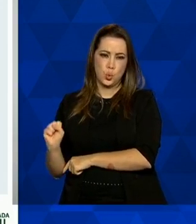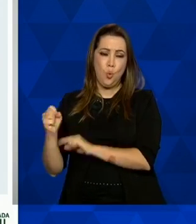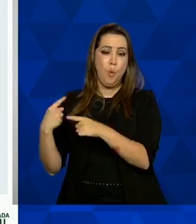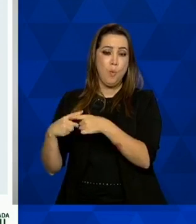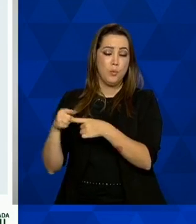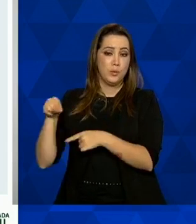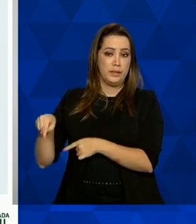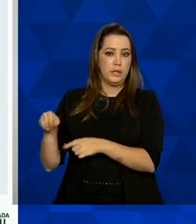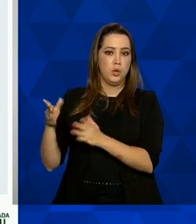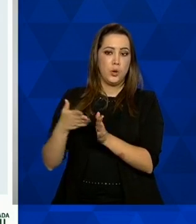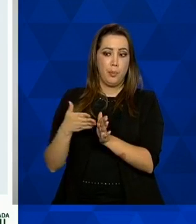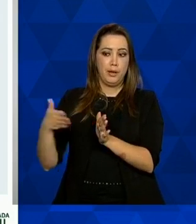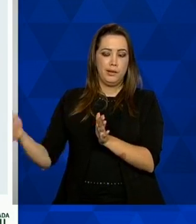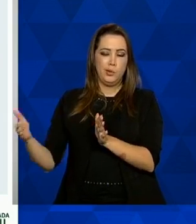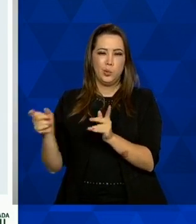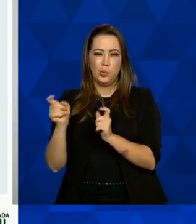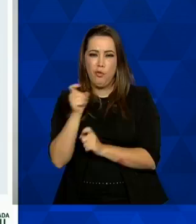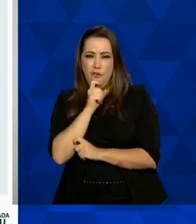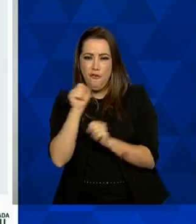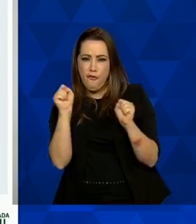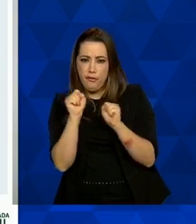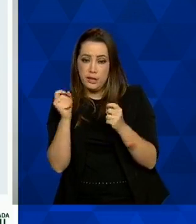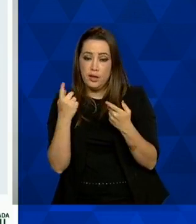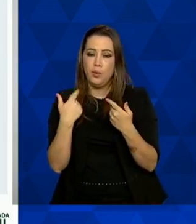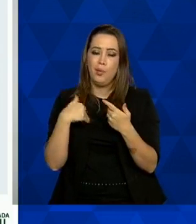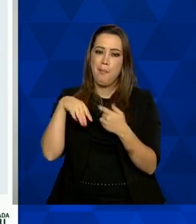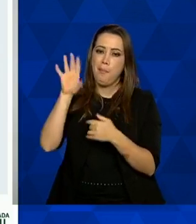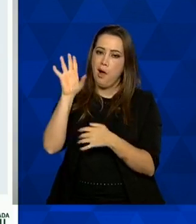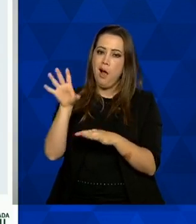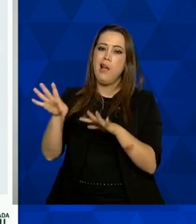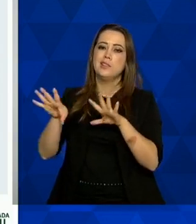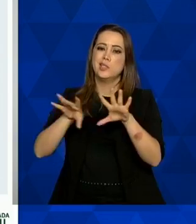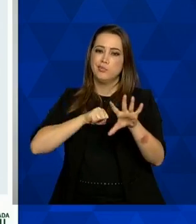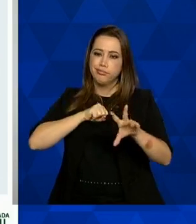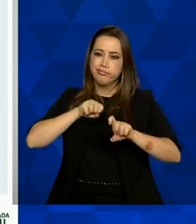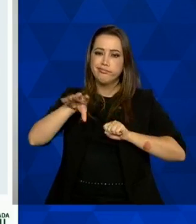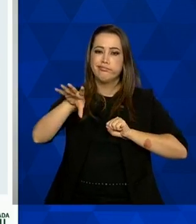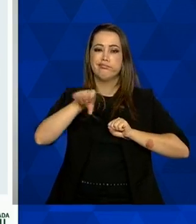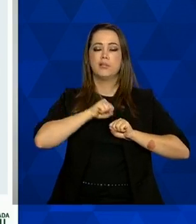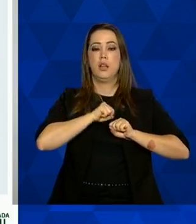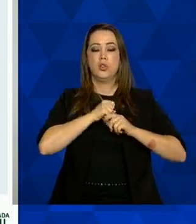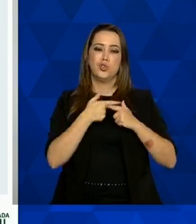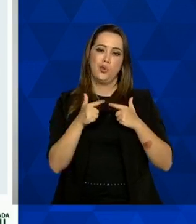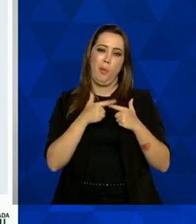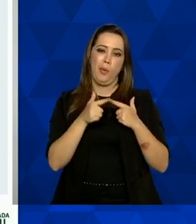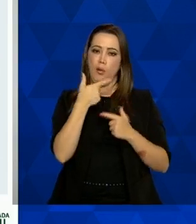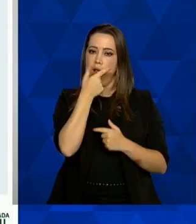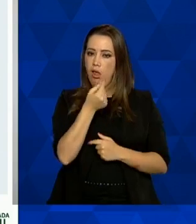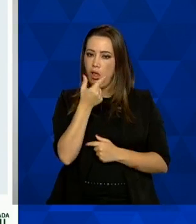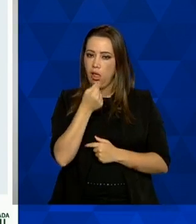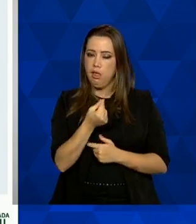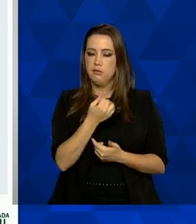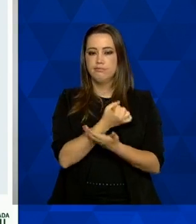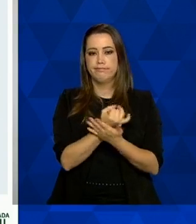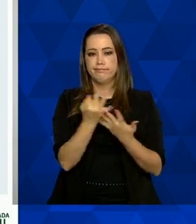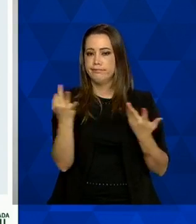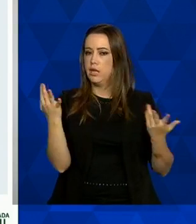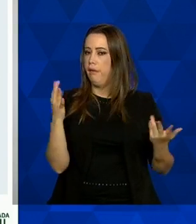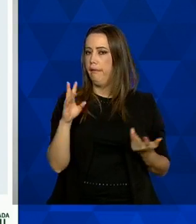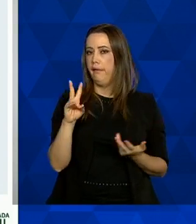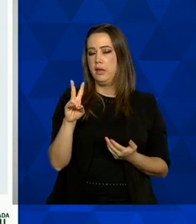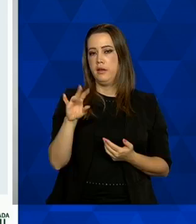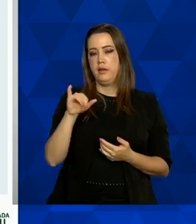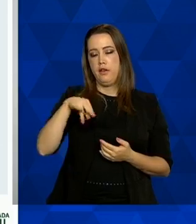sazonalidade em que tradicionalmente ocorrem o maior número de transmissões de doenças respiratórias principalmente influenza